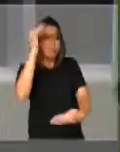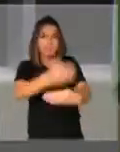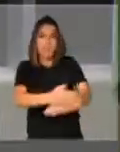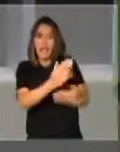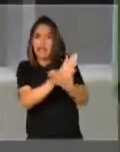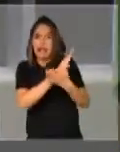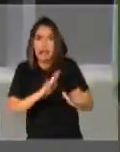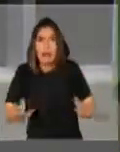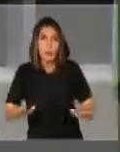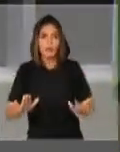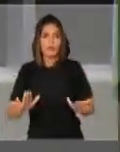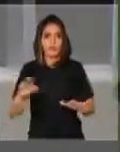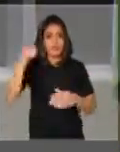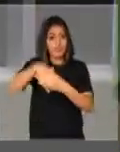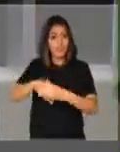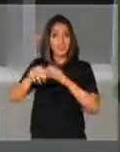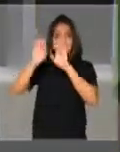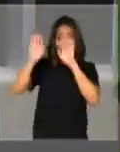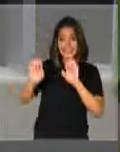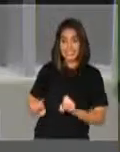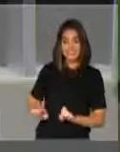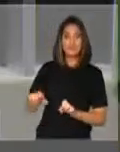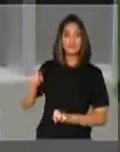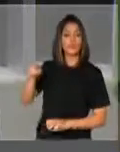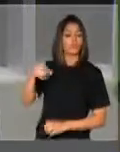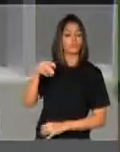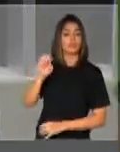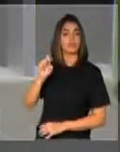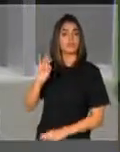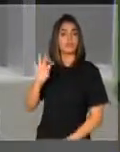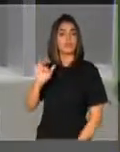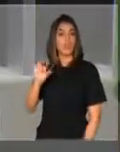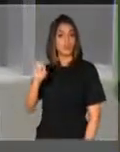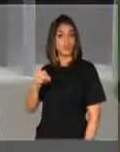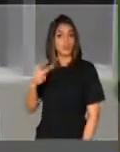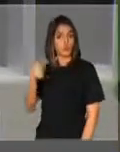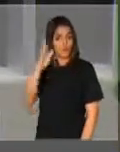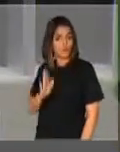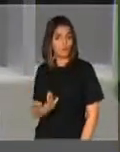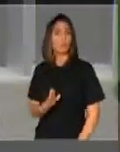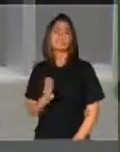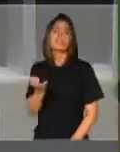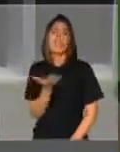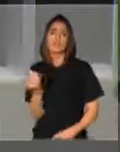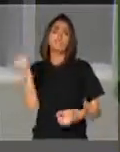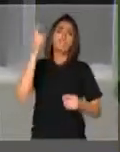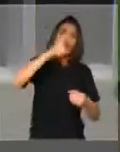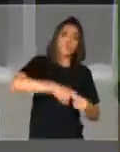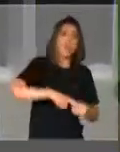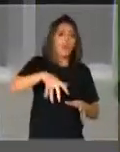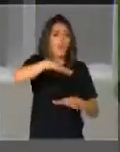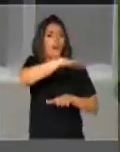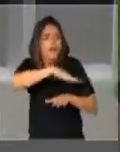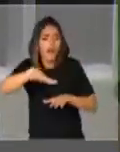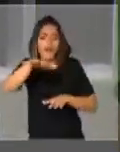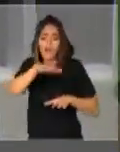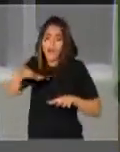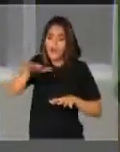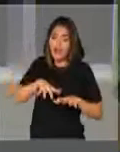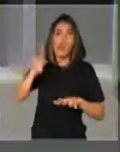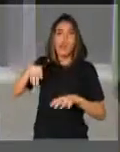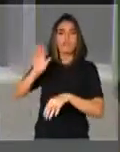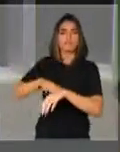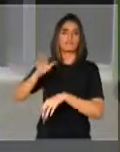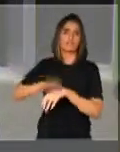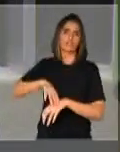na estrutura do Estado brasileiro e prever o retorno de todas as áreas que são